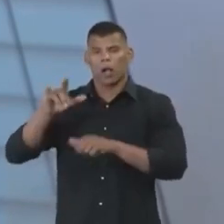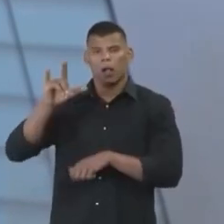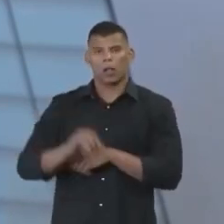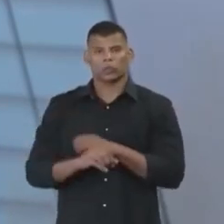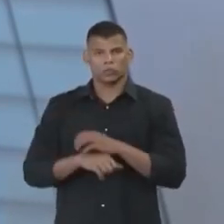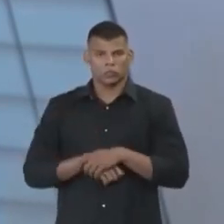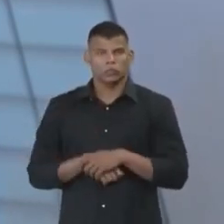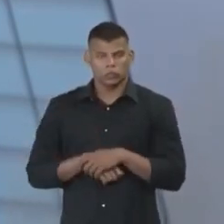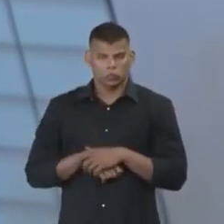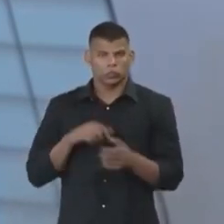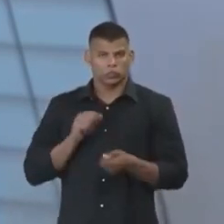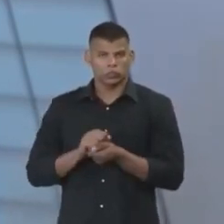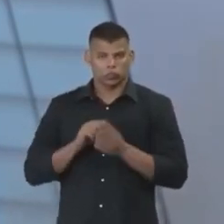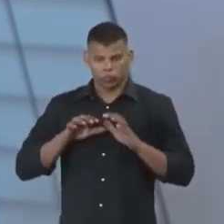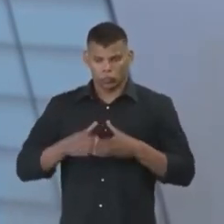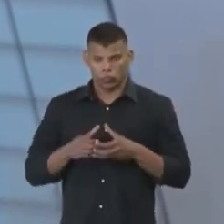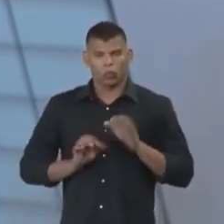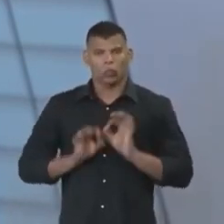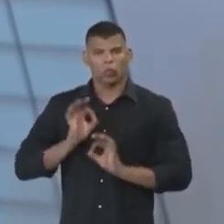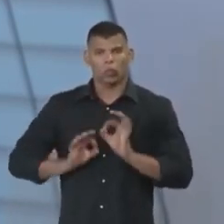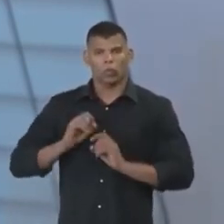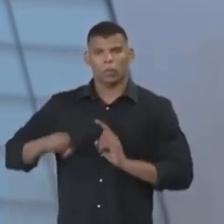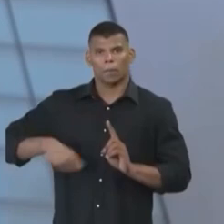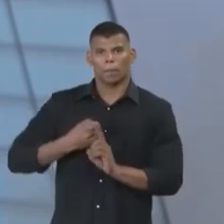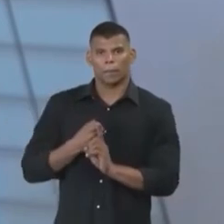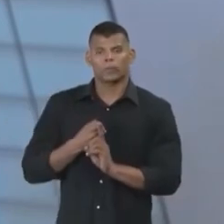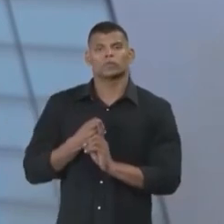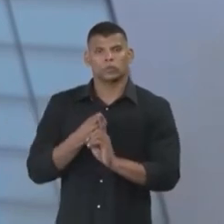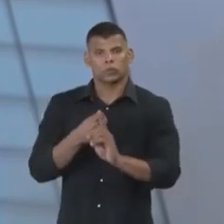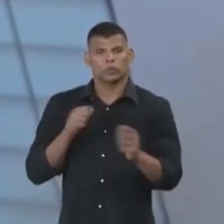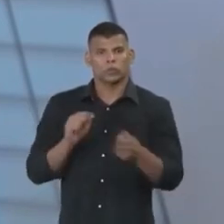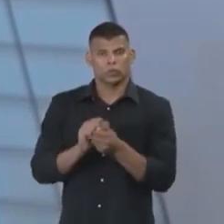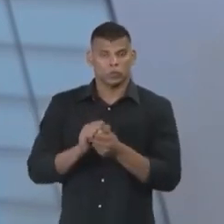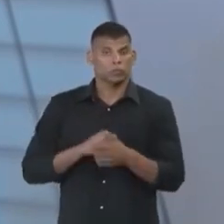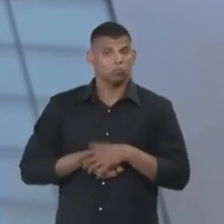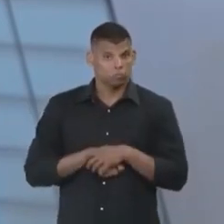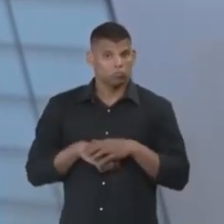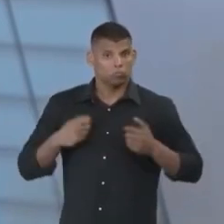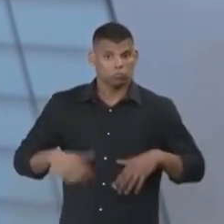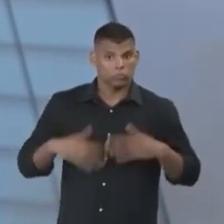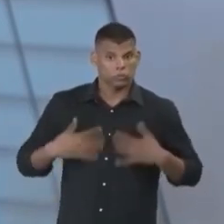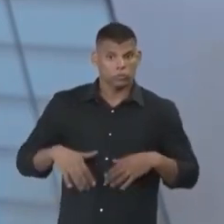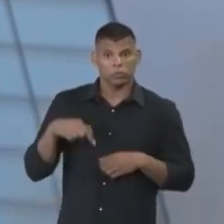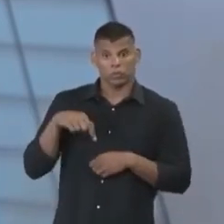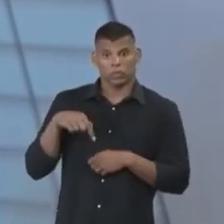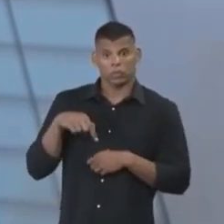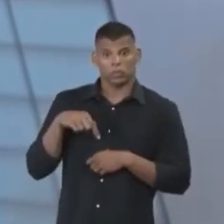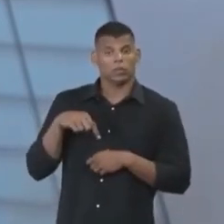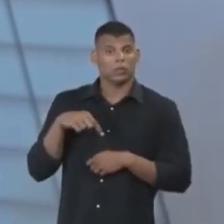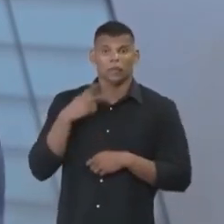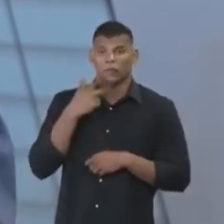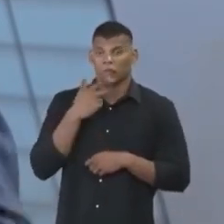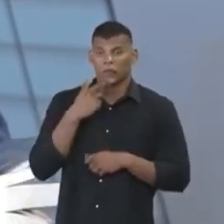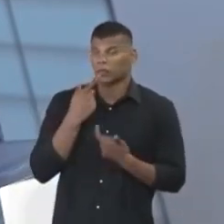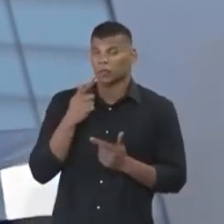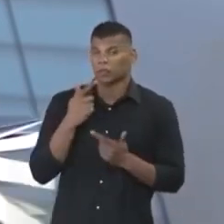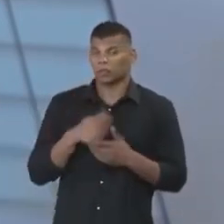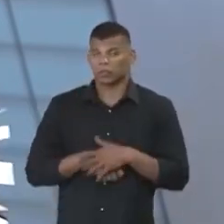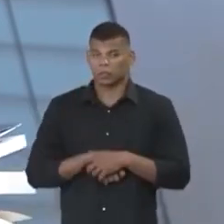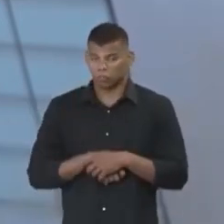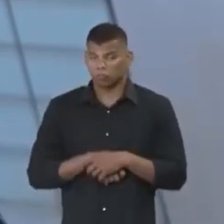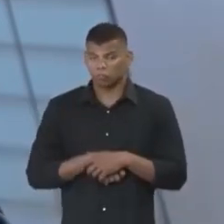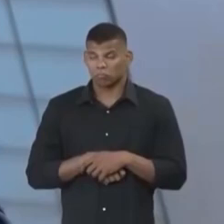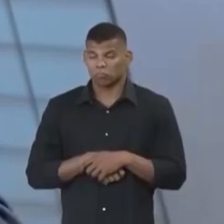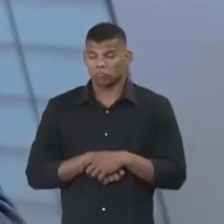organizados e com a sociedade abraçando isso, coisa, por exemplo, que a gente precisa fazer em Fortaleza, nós não temos aqui,